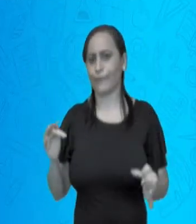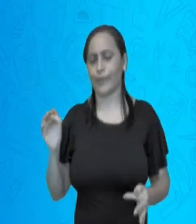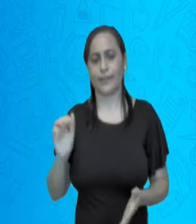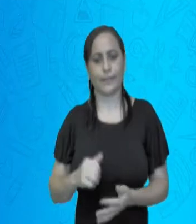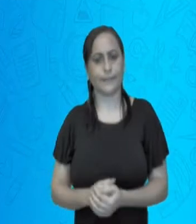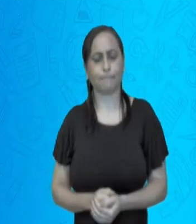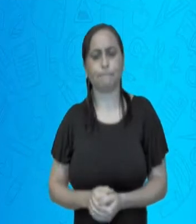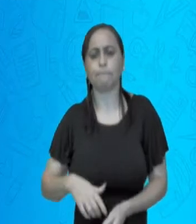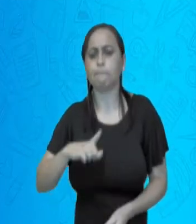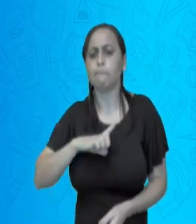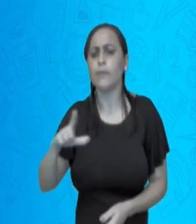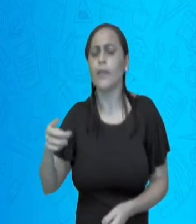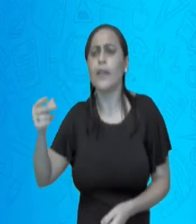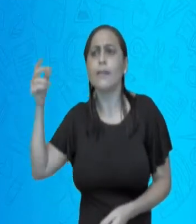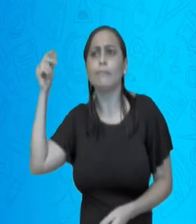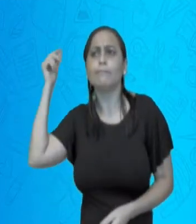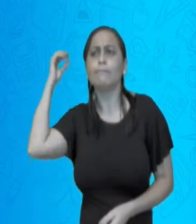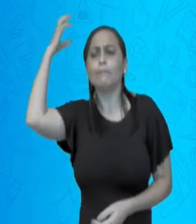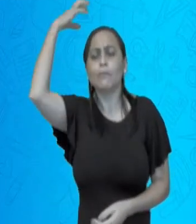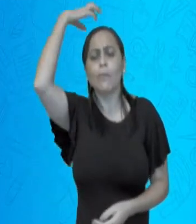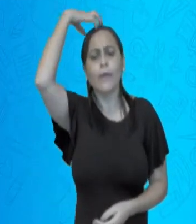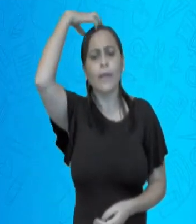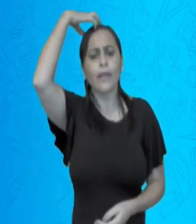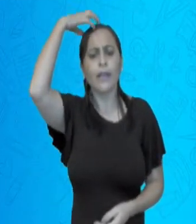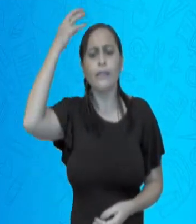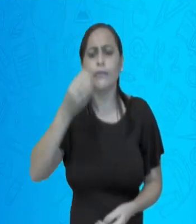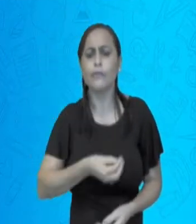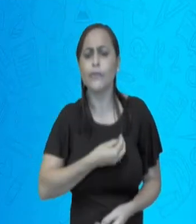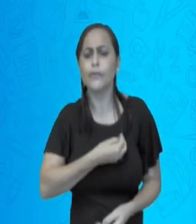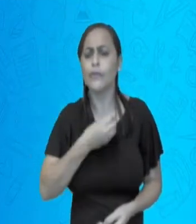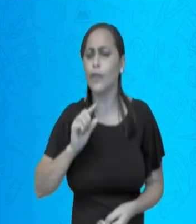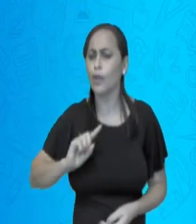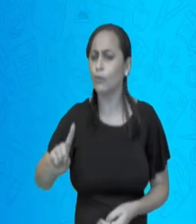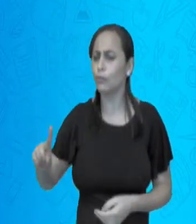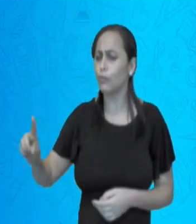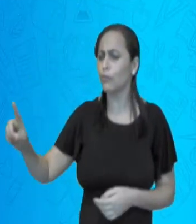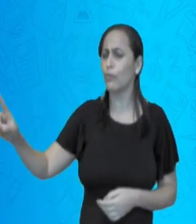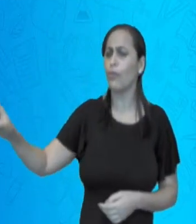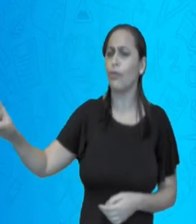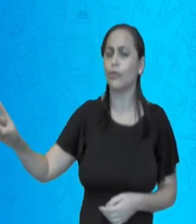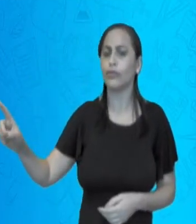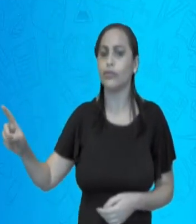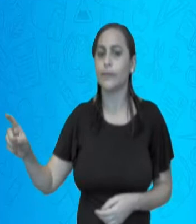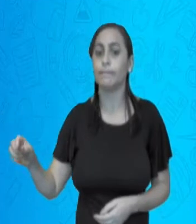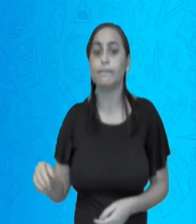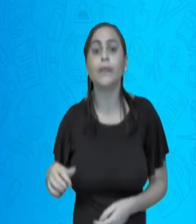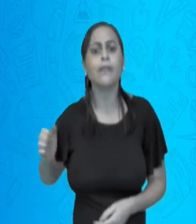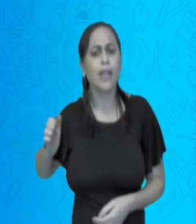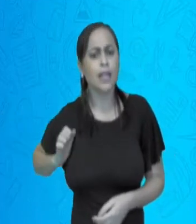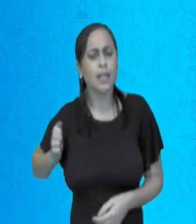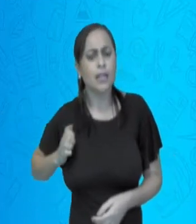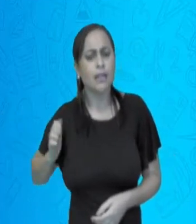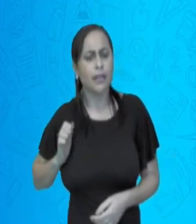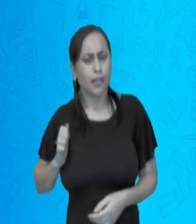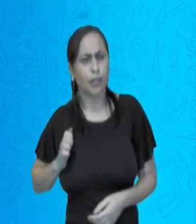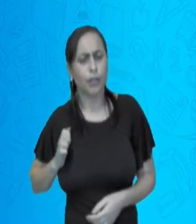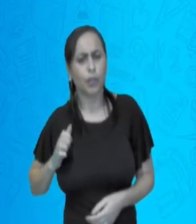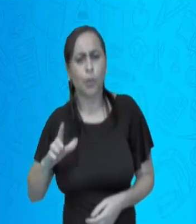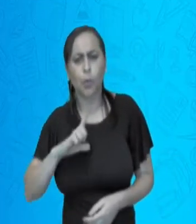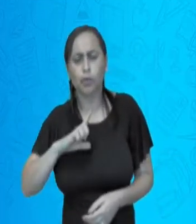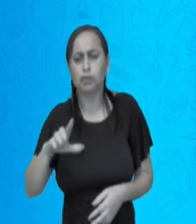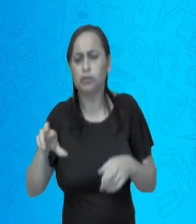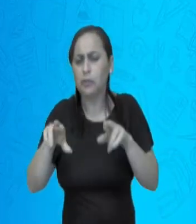era super, mas super rico, uma pessoa que tinha um poderio enorme, castelos enormes,